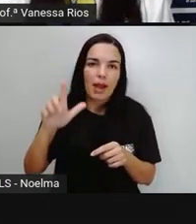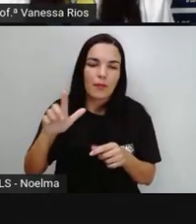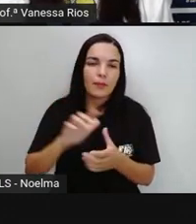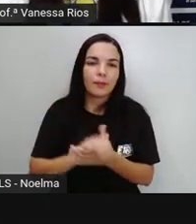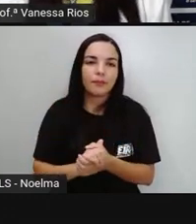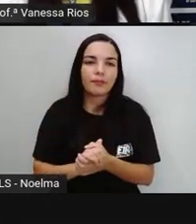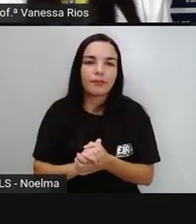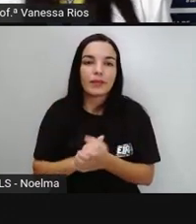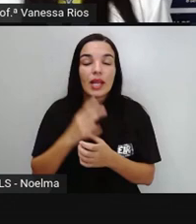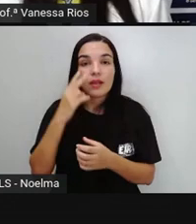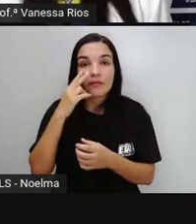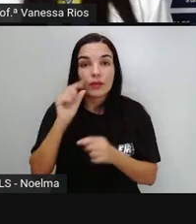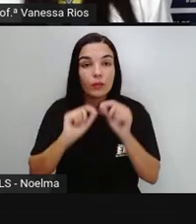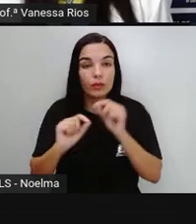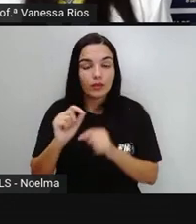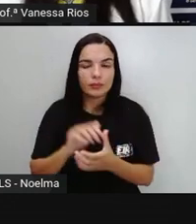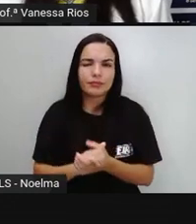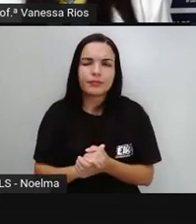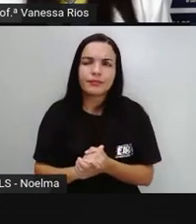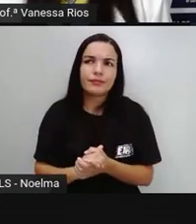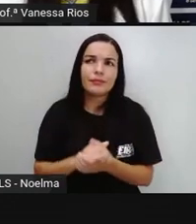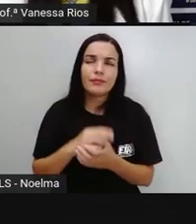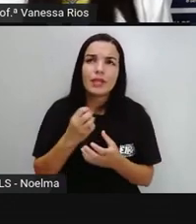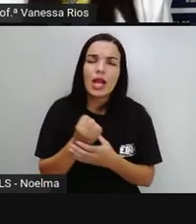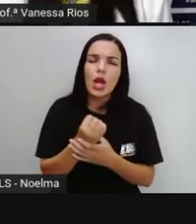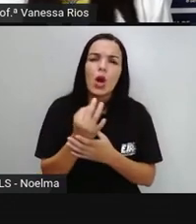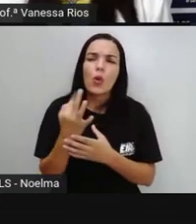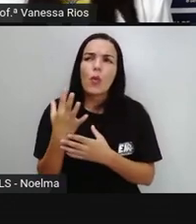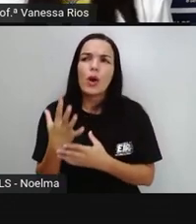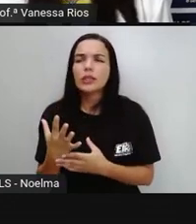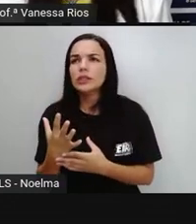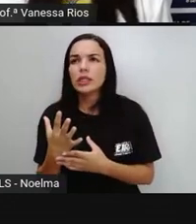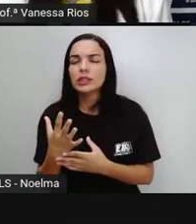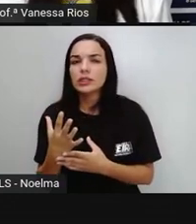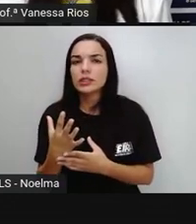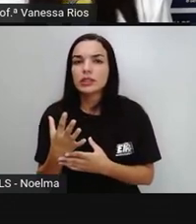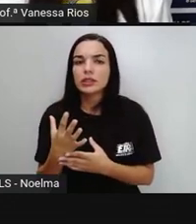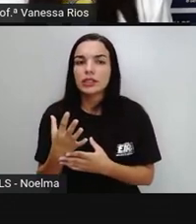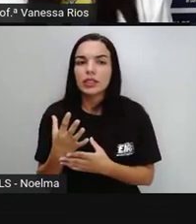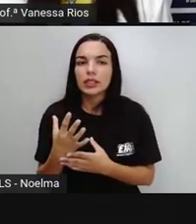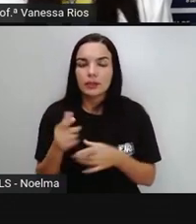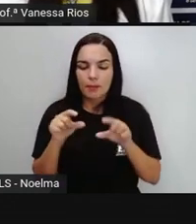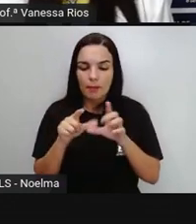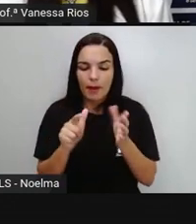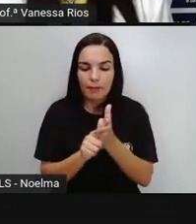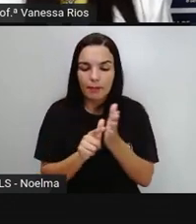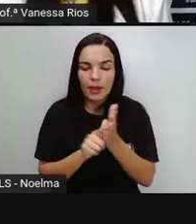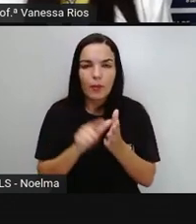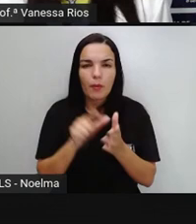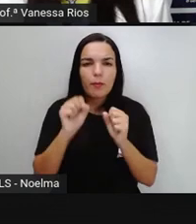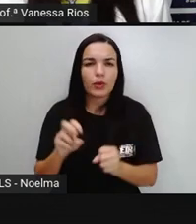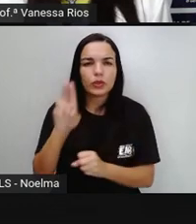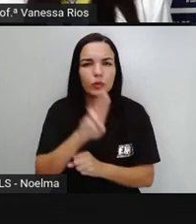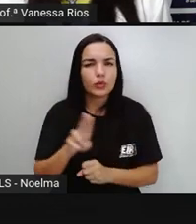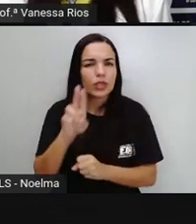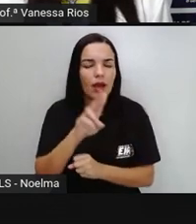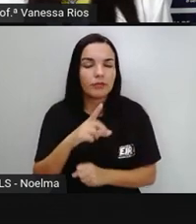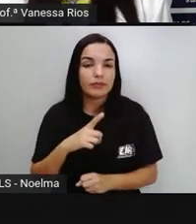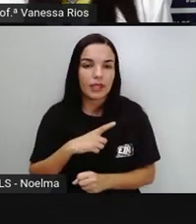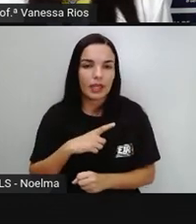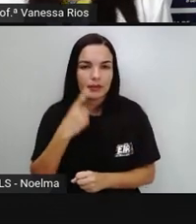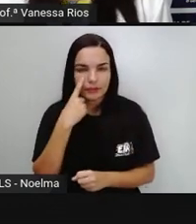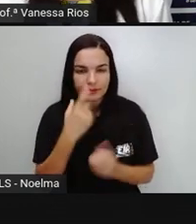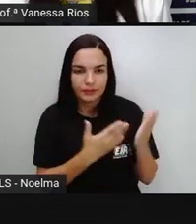E aí Para efetuar O pagamento Quantas cédulas De cada valor Ele poderá utilizar Ele tem aí Cédulas de 100